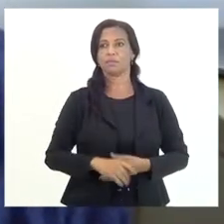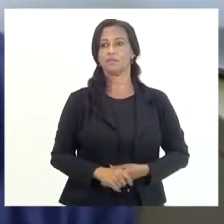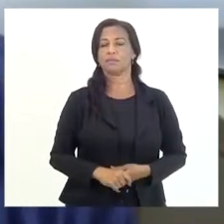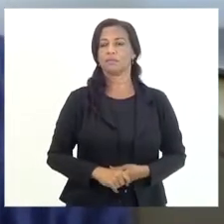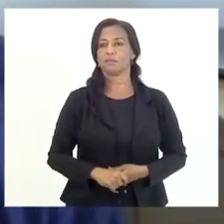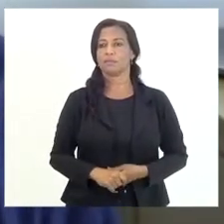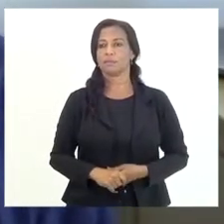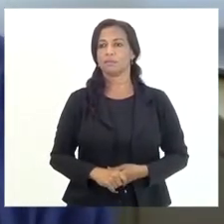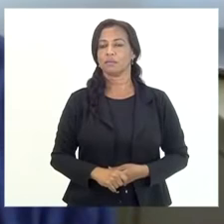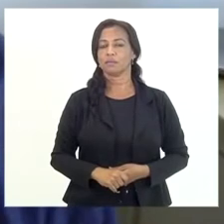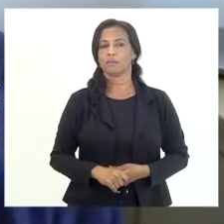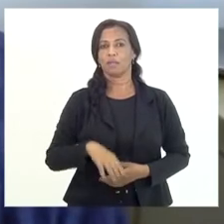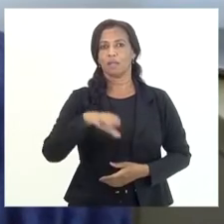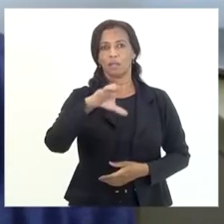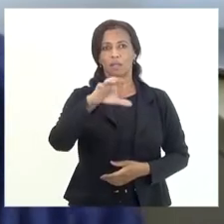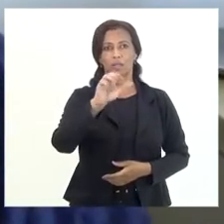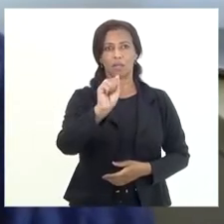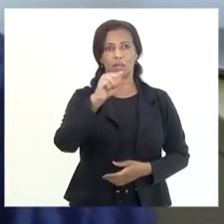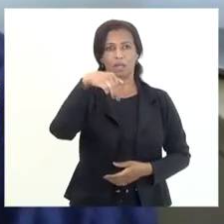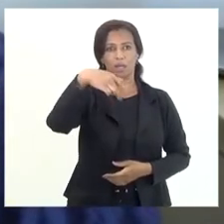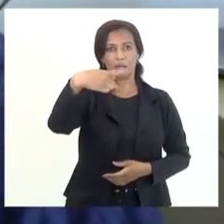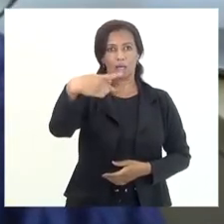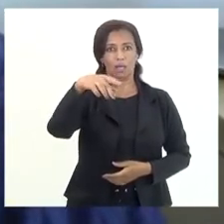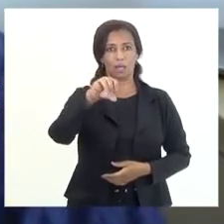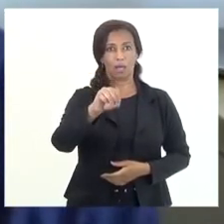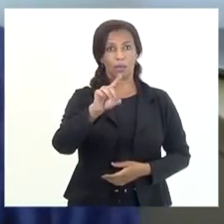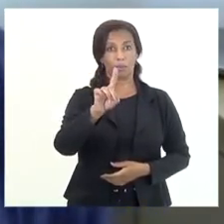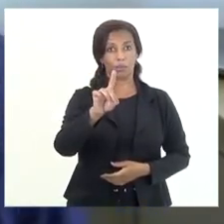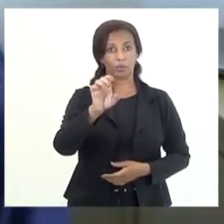campo de Lula, que hoje